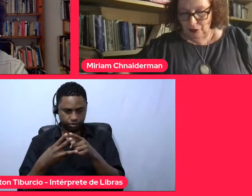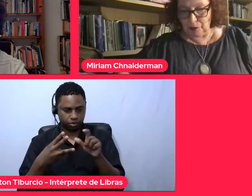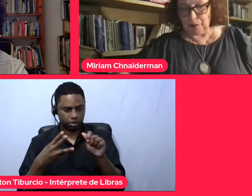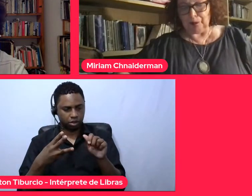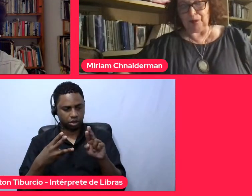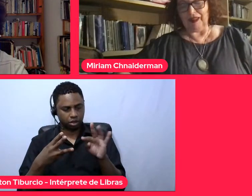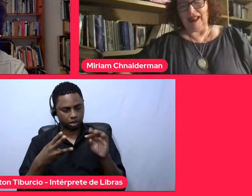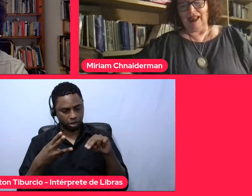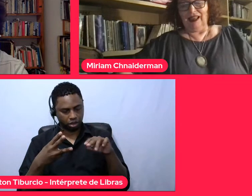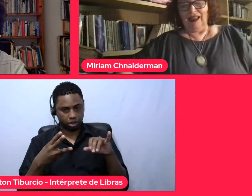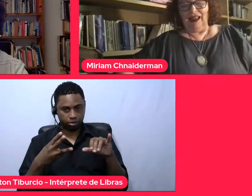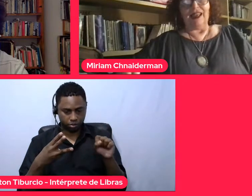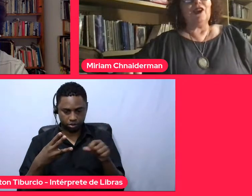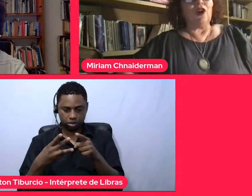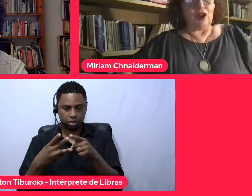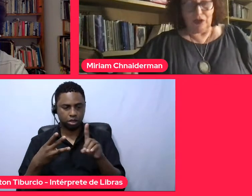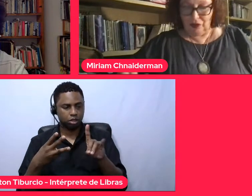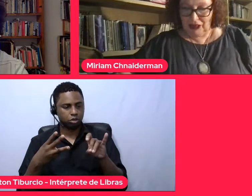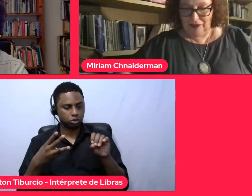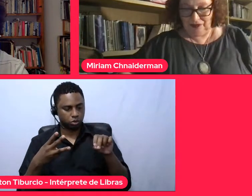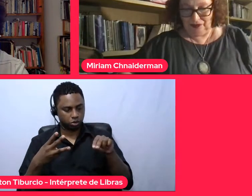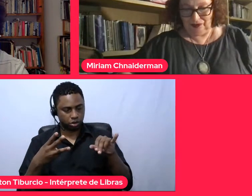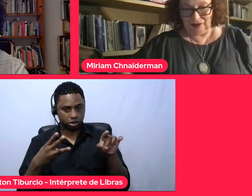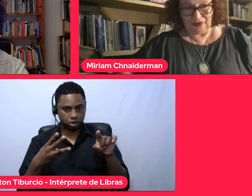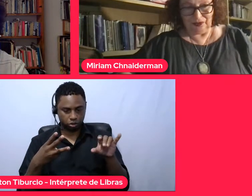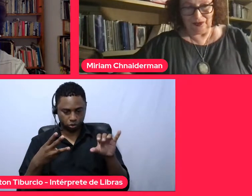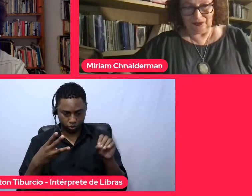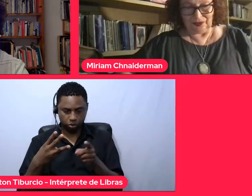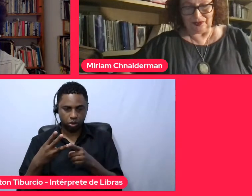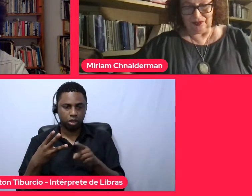Dionísio e Górgona.